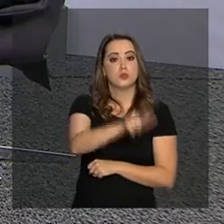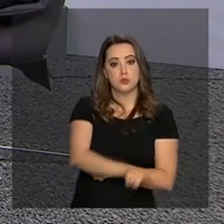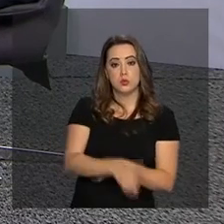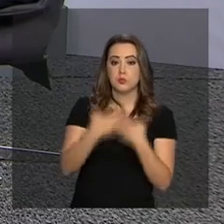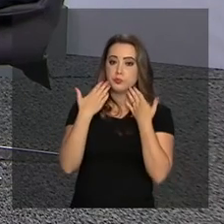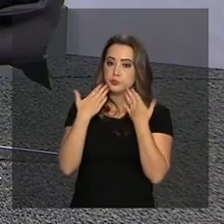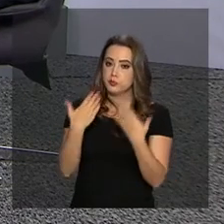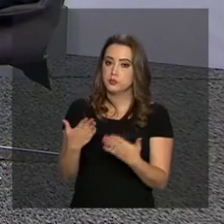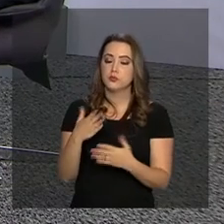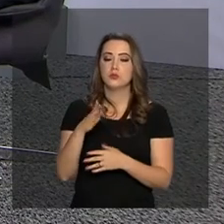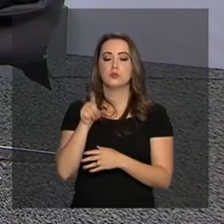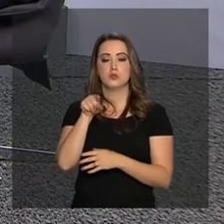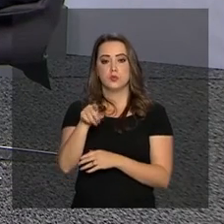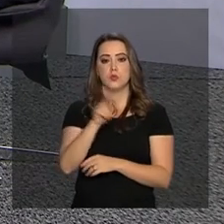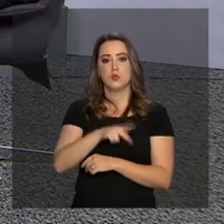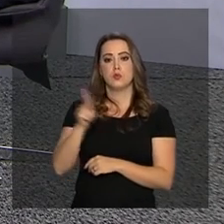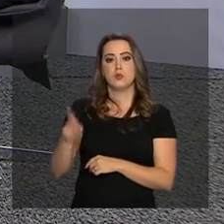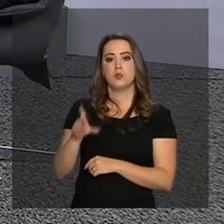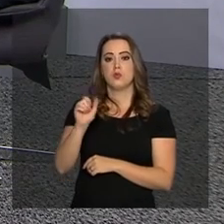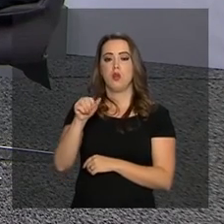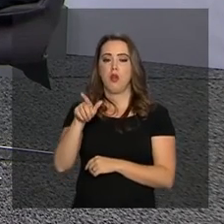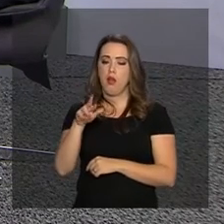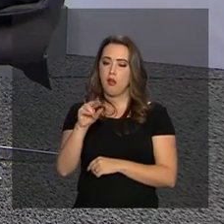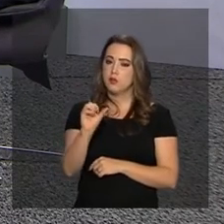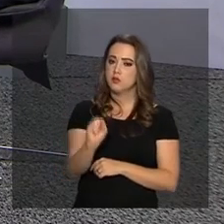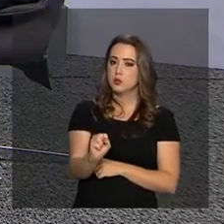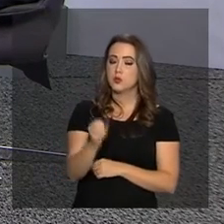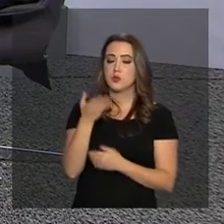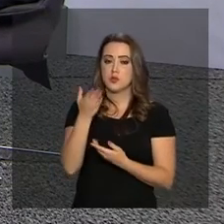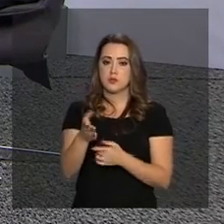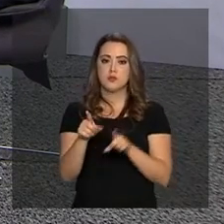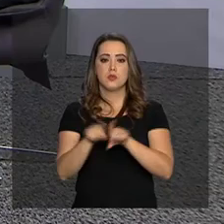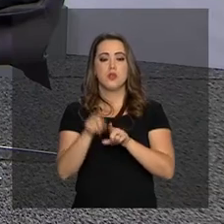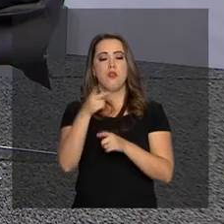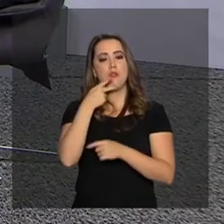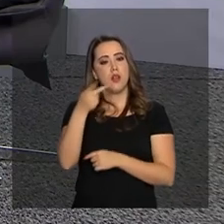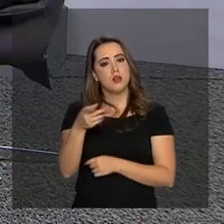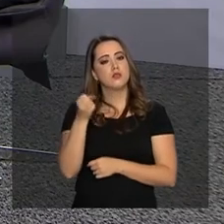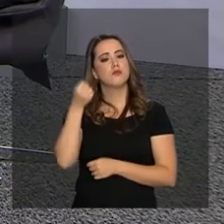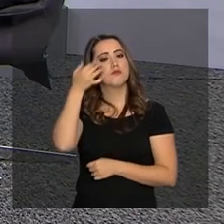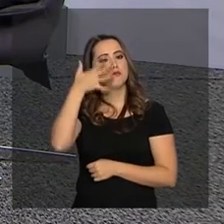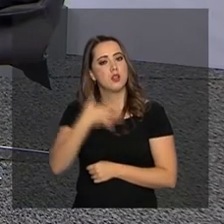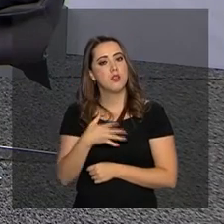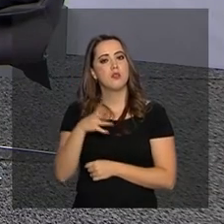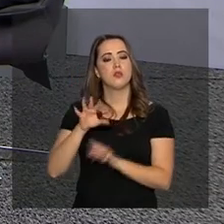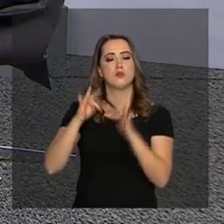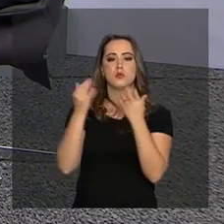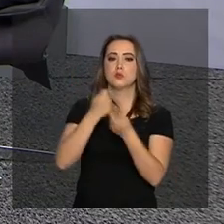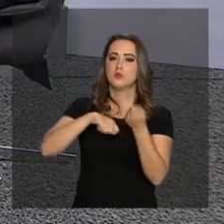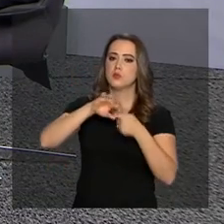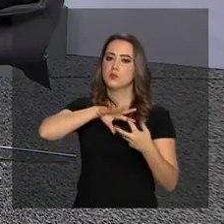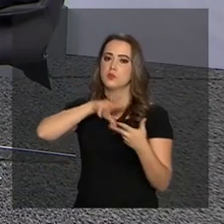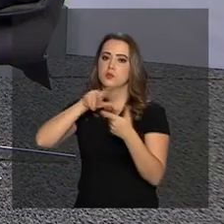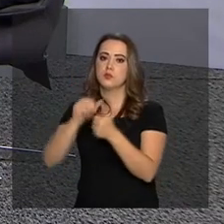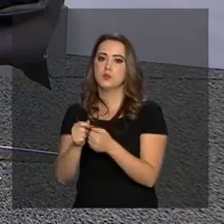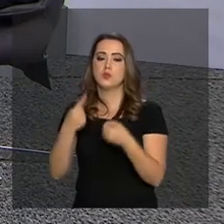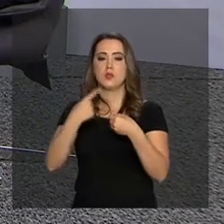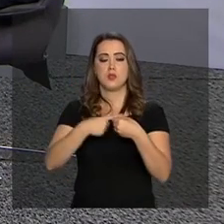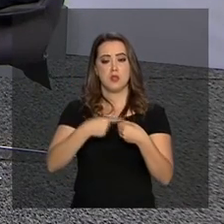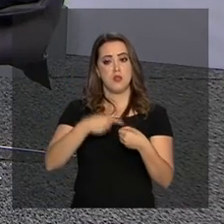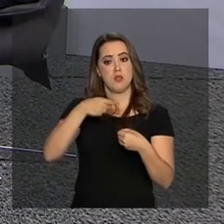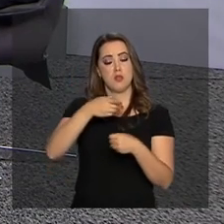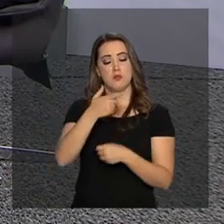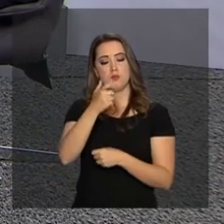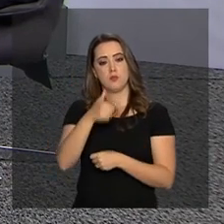voltamos com o professor Carlos Eduardo de Freitas, falando sobre o Fórum Econômico Mundial, a edição